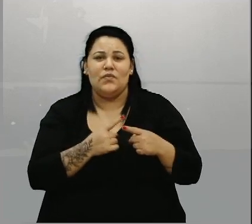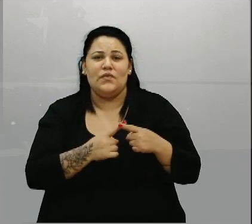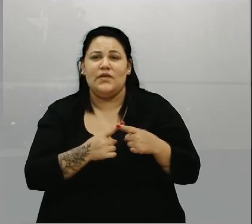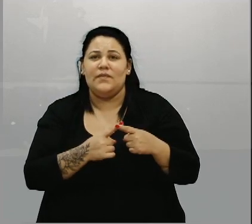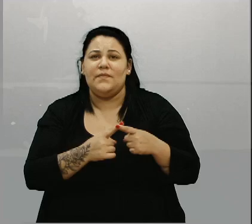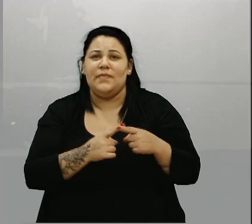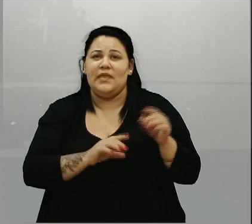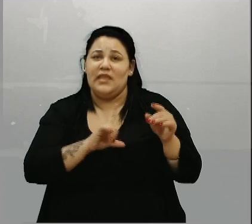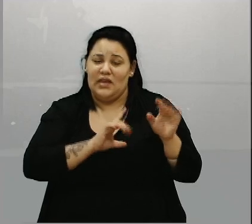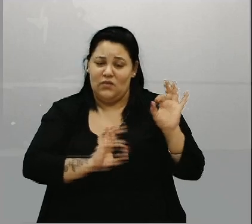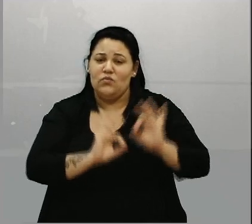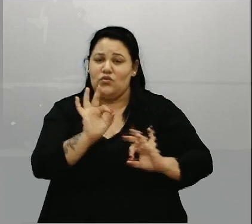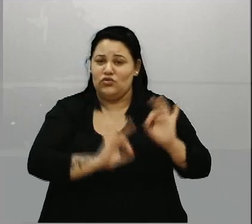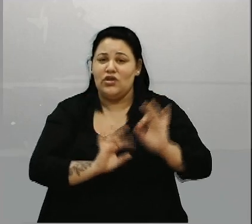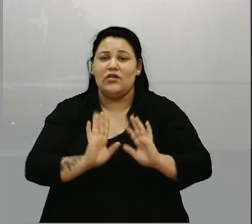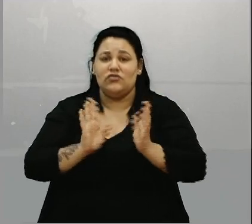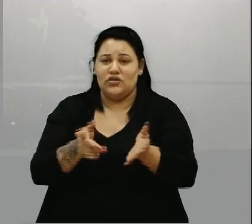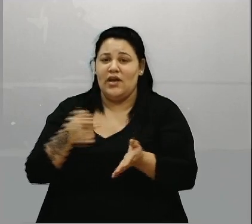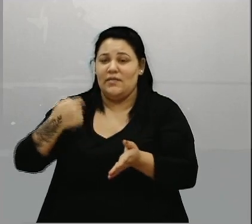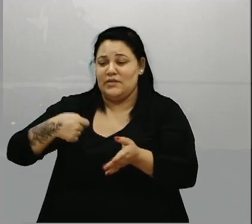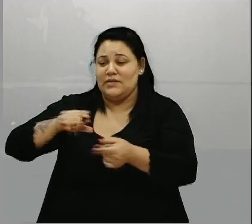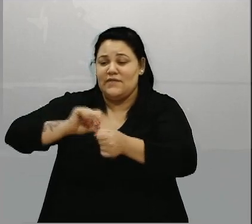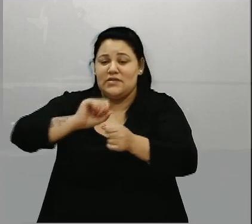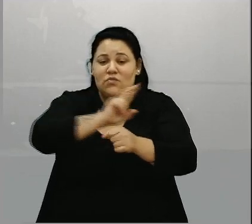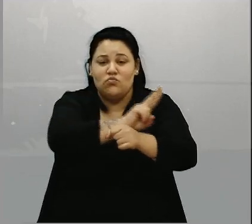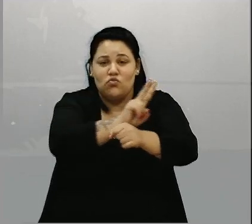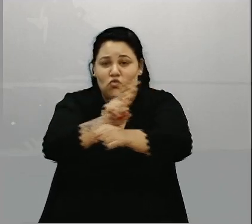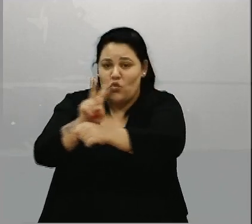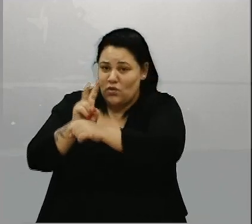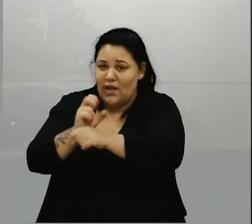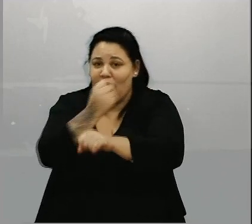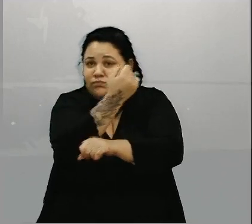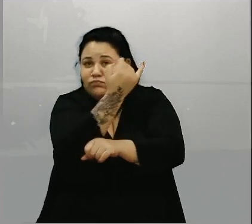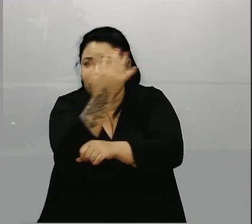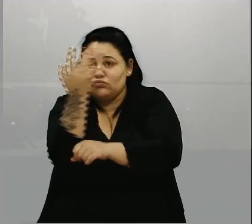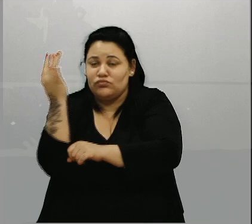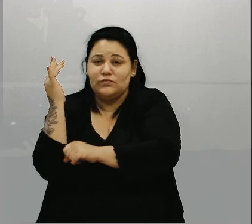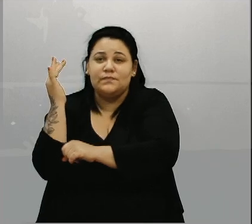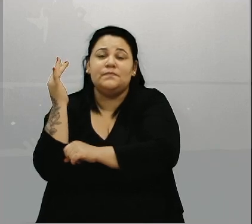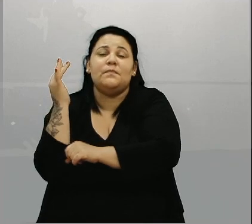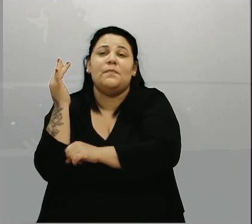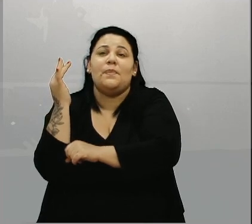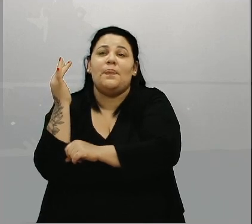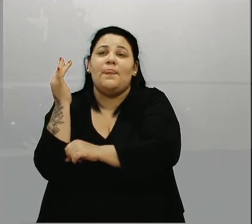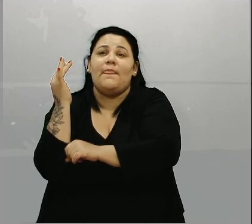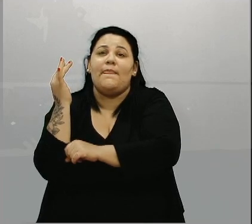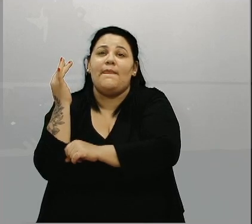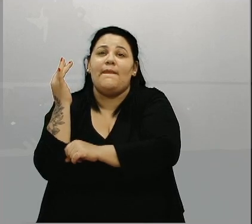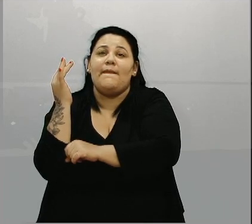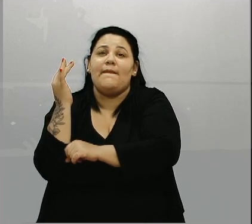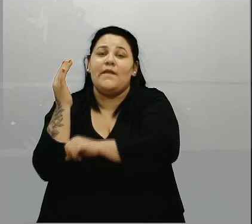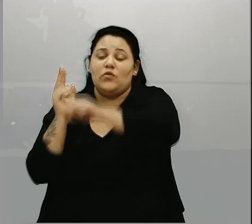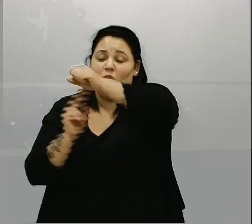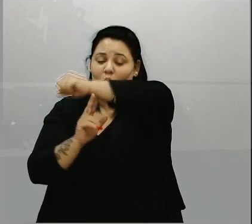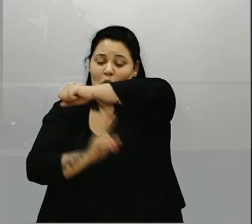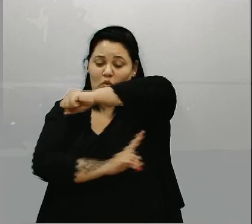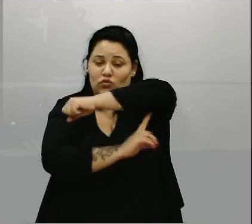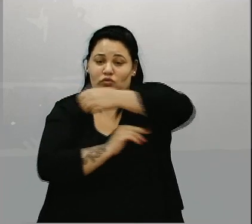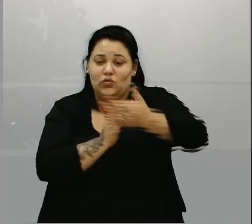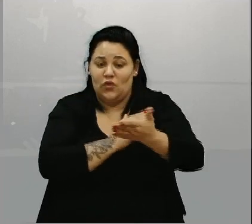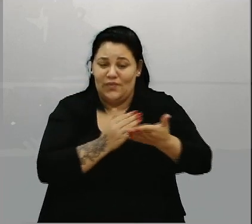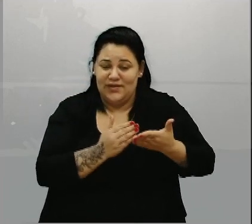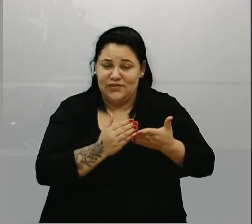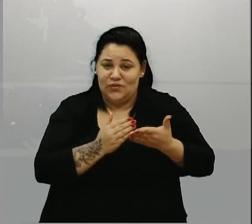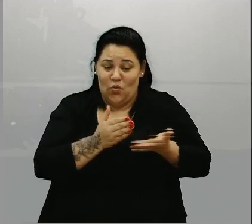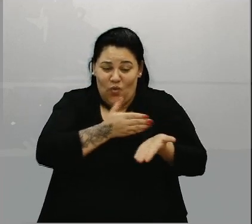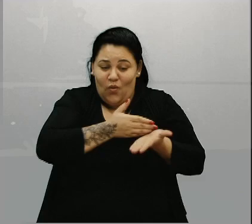no projeto eles têm que fazer uma preservação ali daquelas partes da ponte do início e das cabeceiras